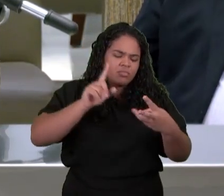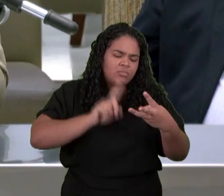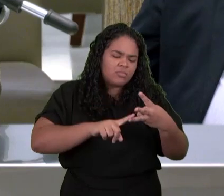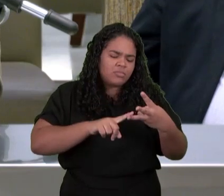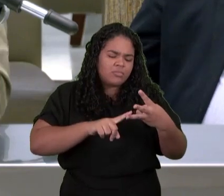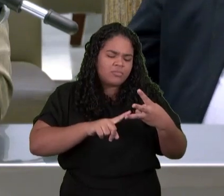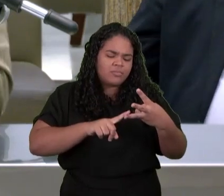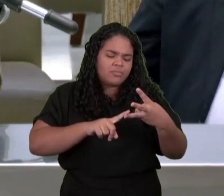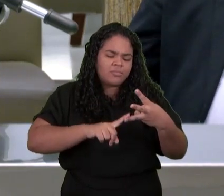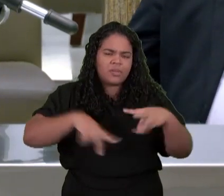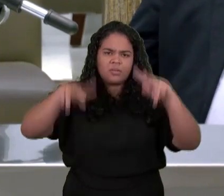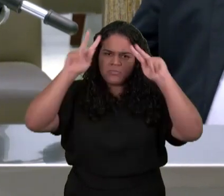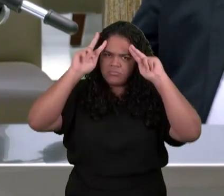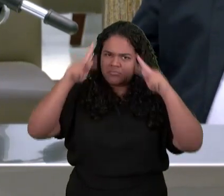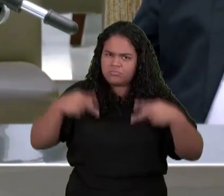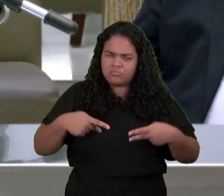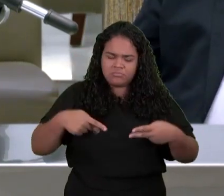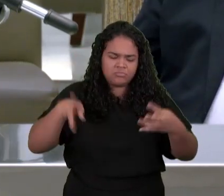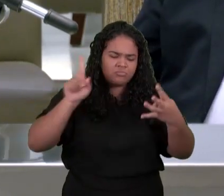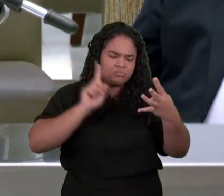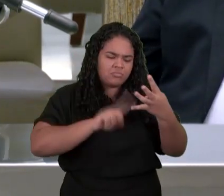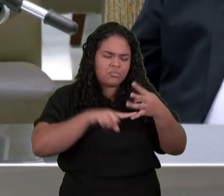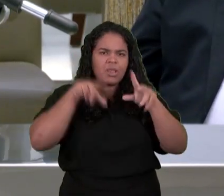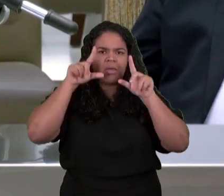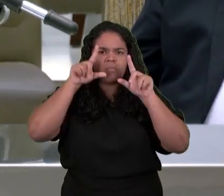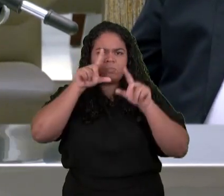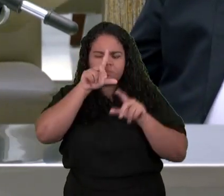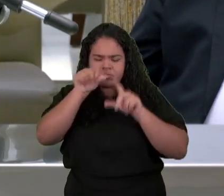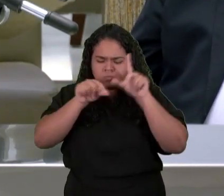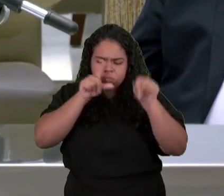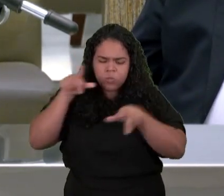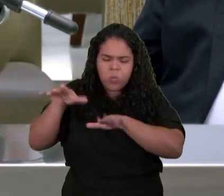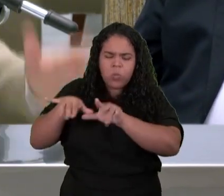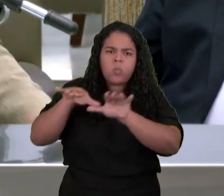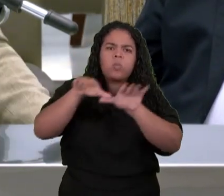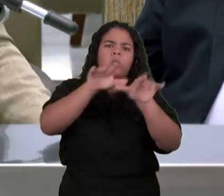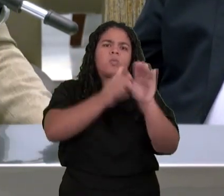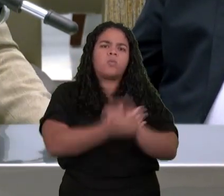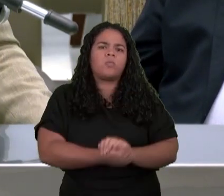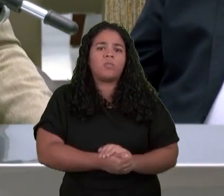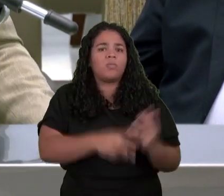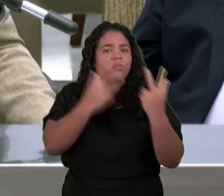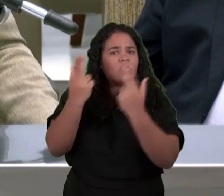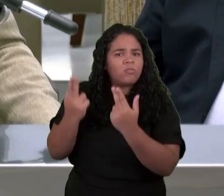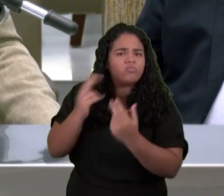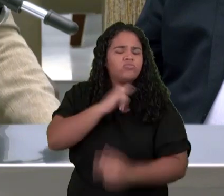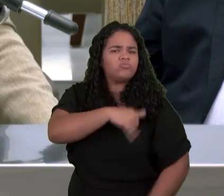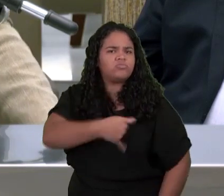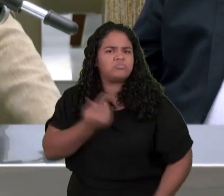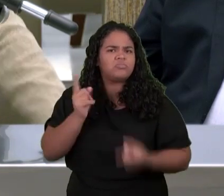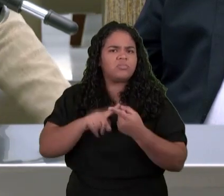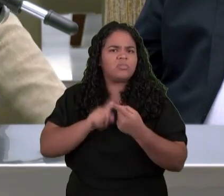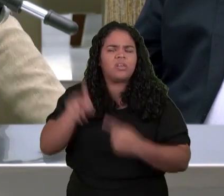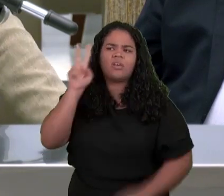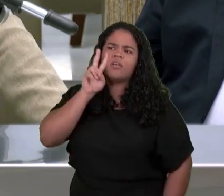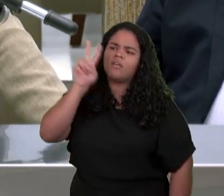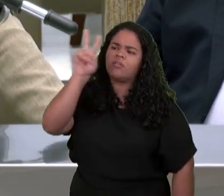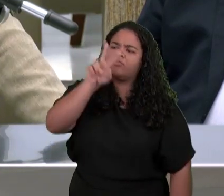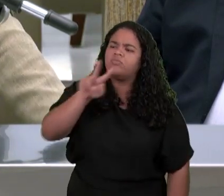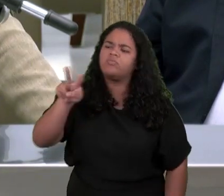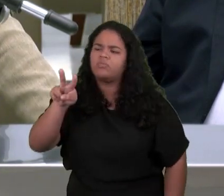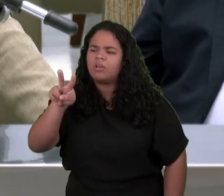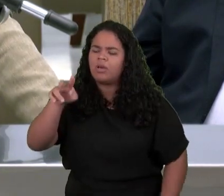Criaturas Viventes Que estavam Diante Do trono De Deus E é claro Que aqui